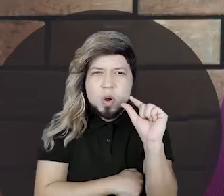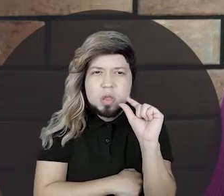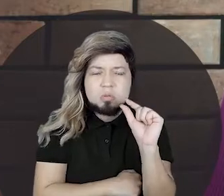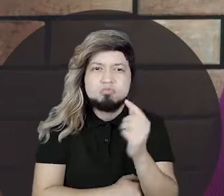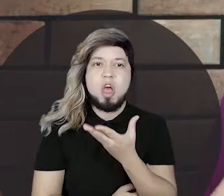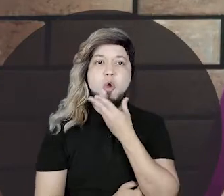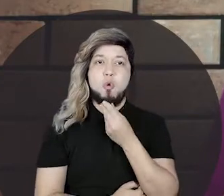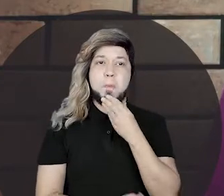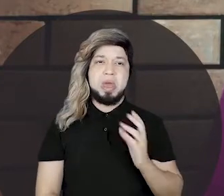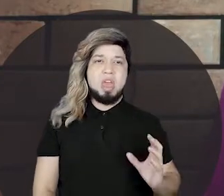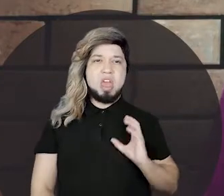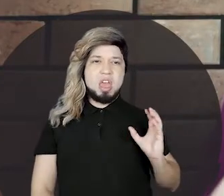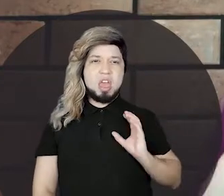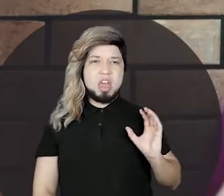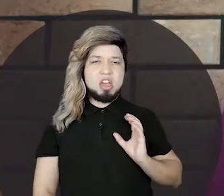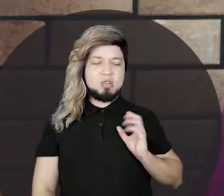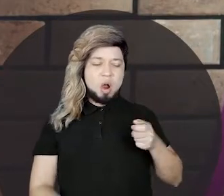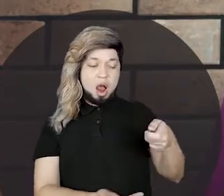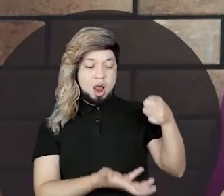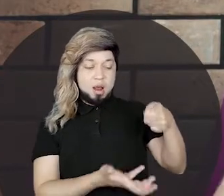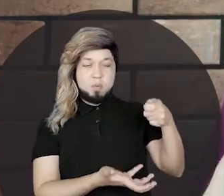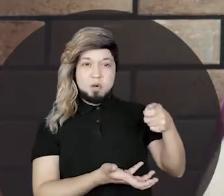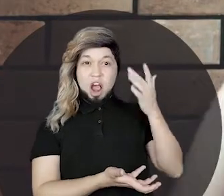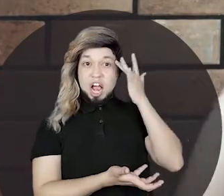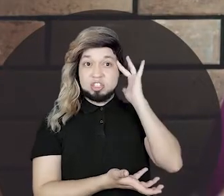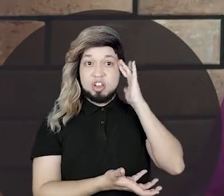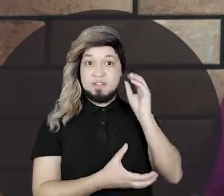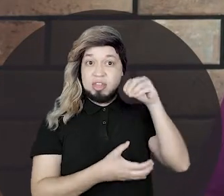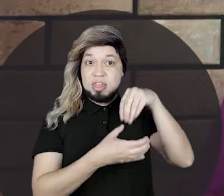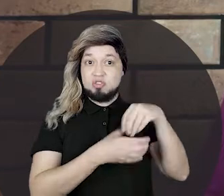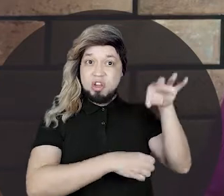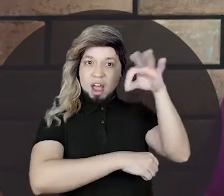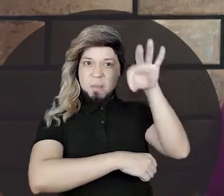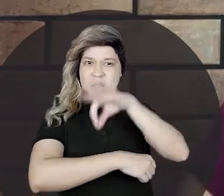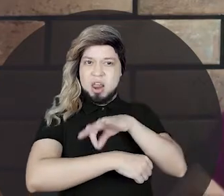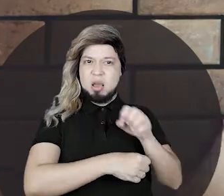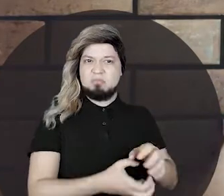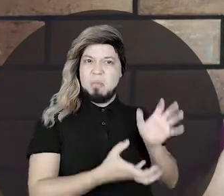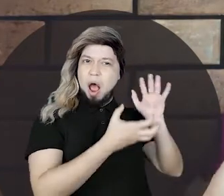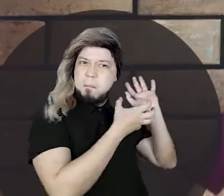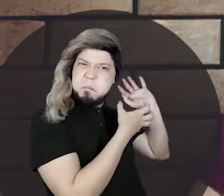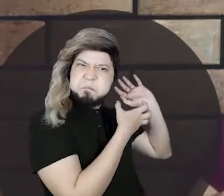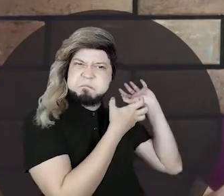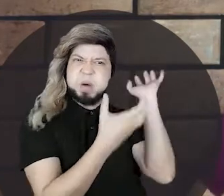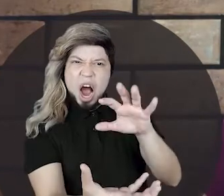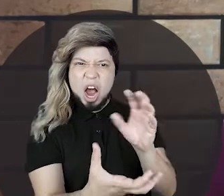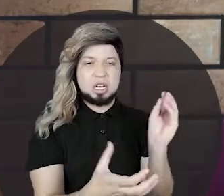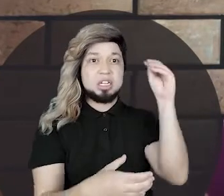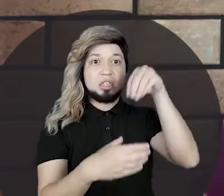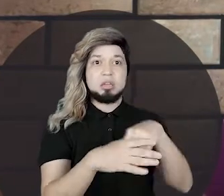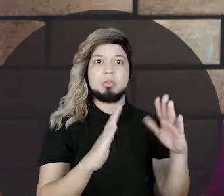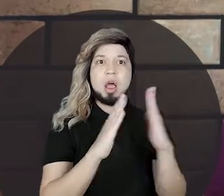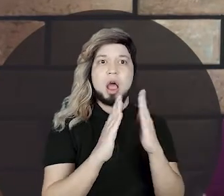E ele, o compadre rico, com a bolsa que para ele era cheia de abelha, jogou dentro da casa